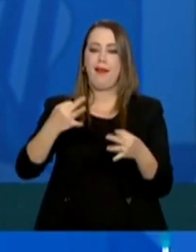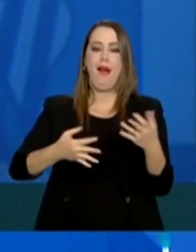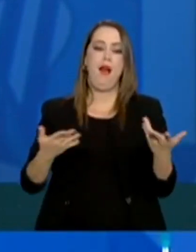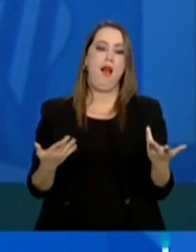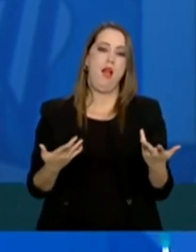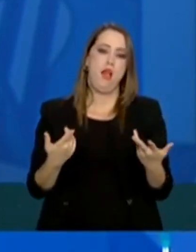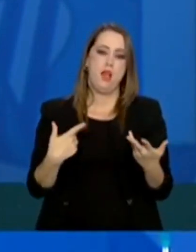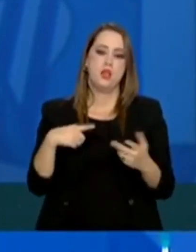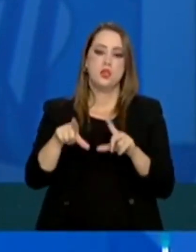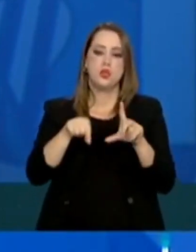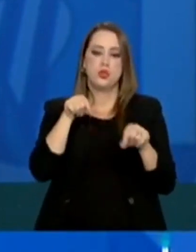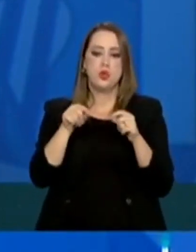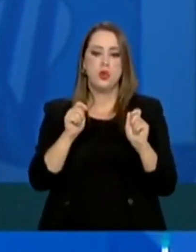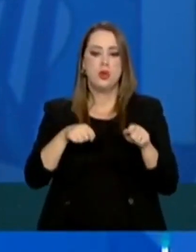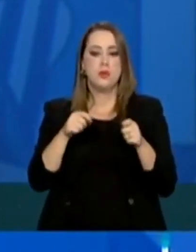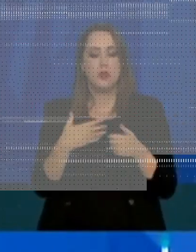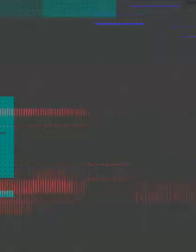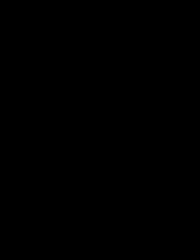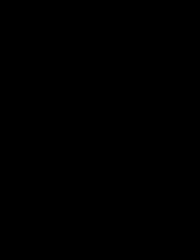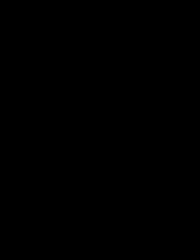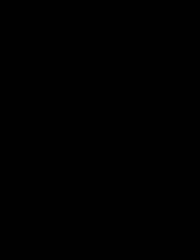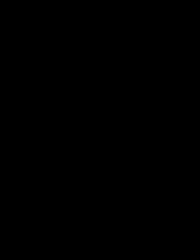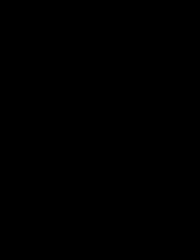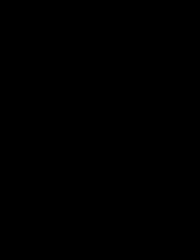decisão vai fazer com que a gente consiga ajudar a sociedade.